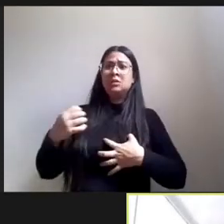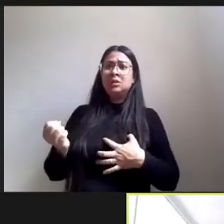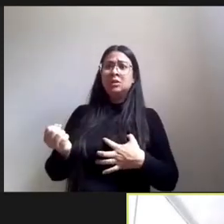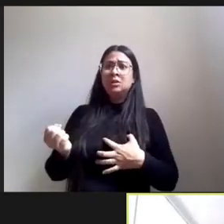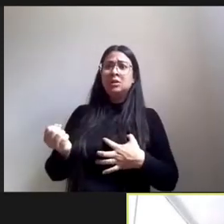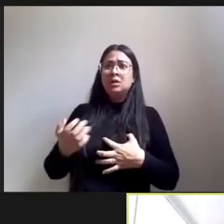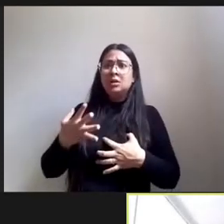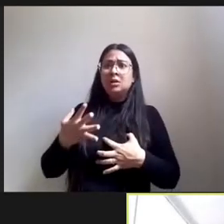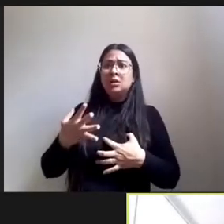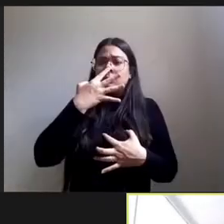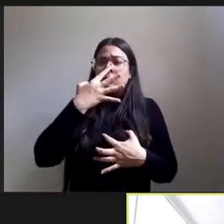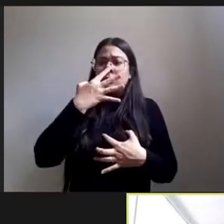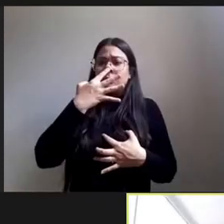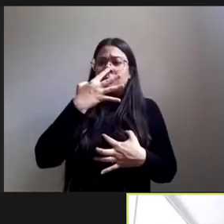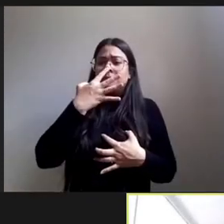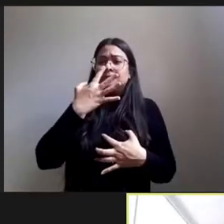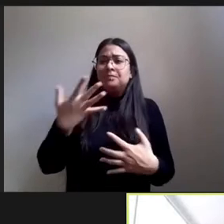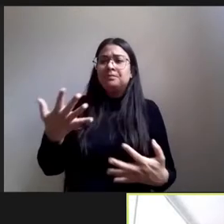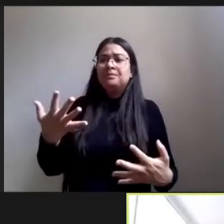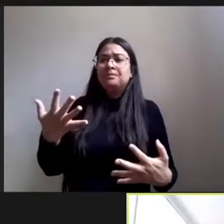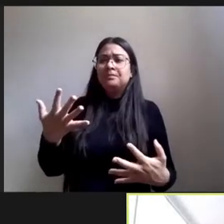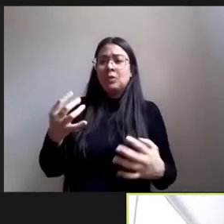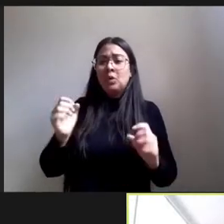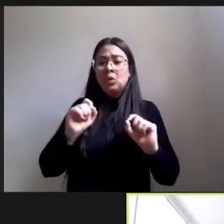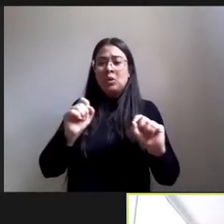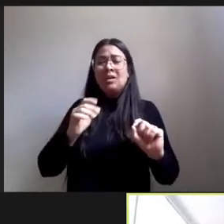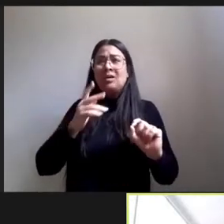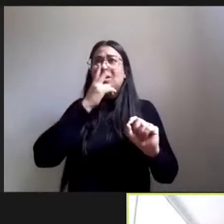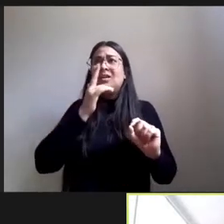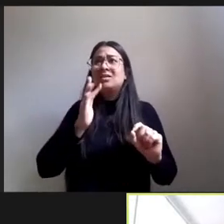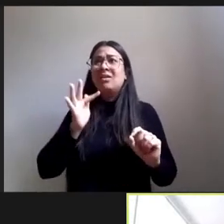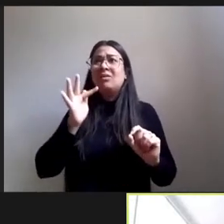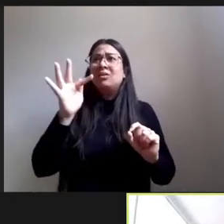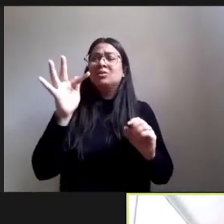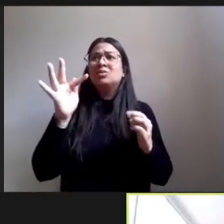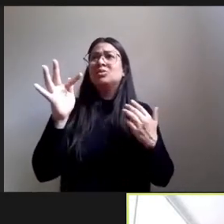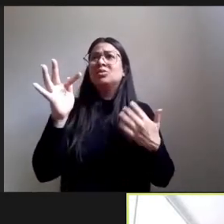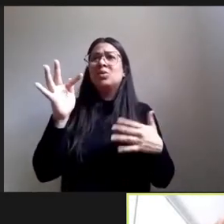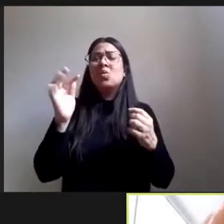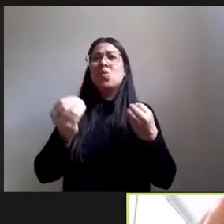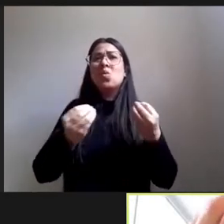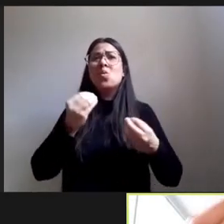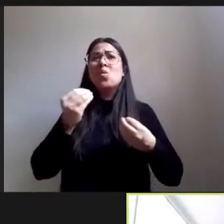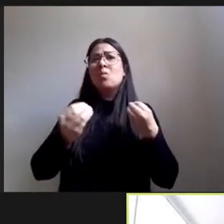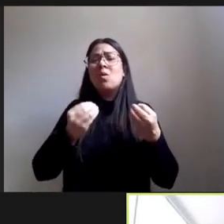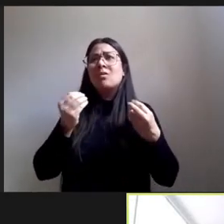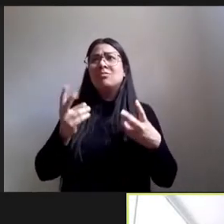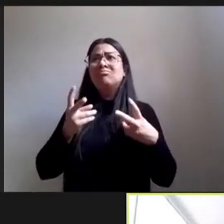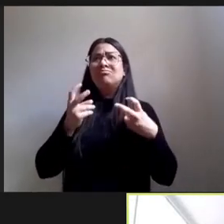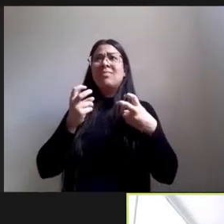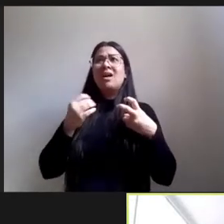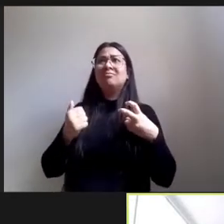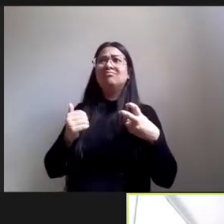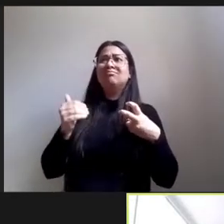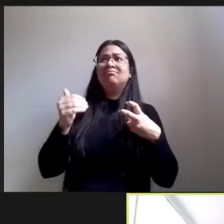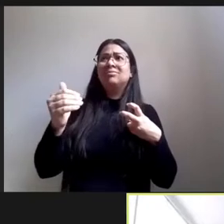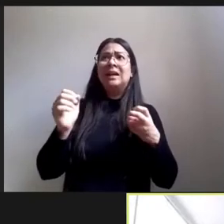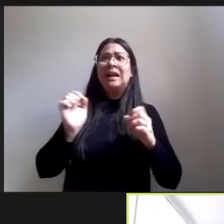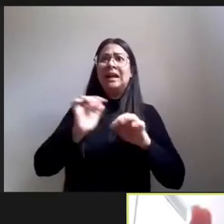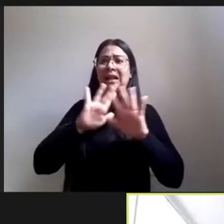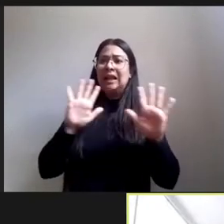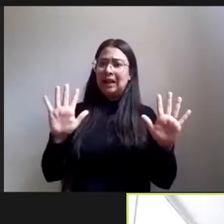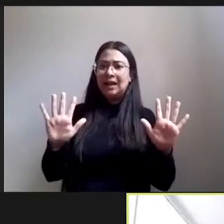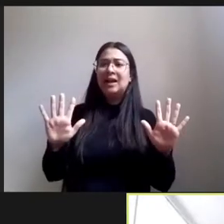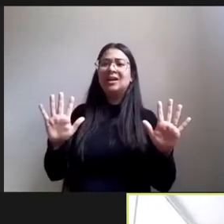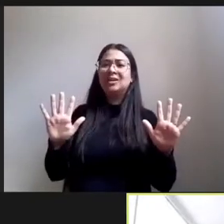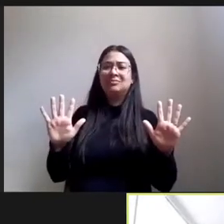digamos assim de algum horizonte de atuação e luta que eu consiga prefigurar com clareza entendeu com